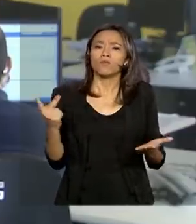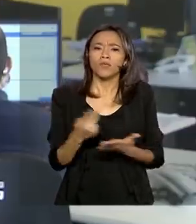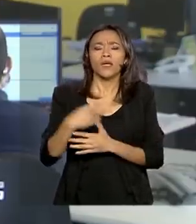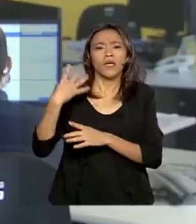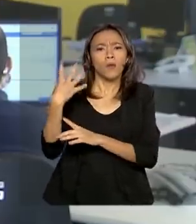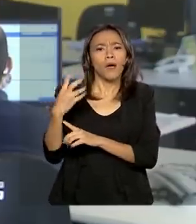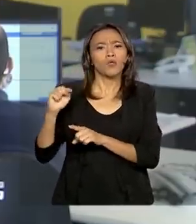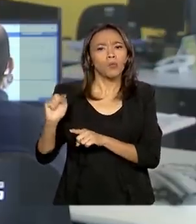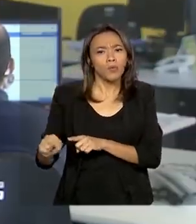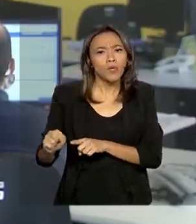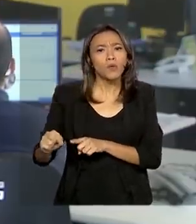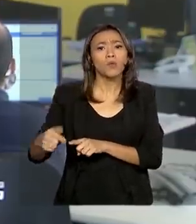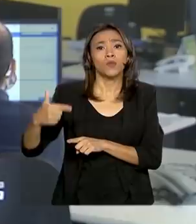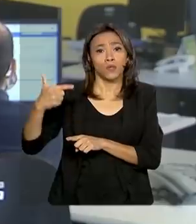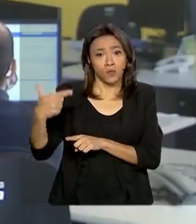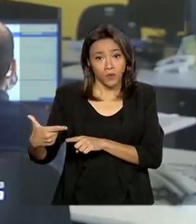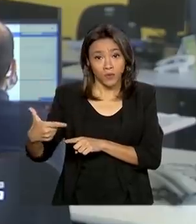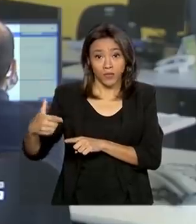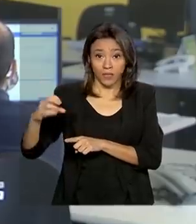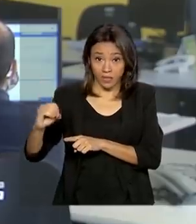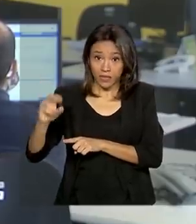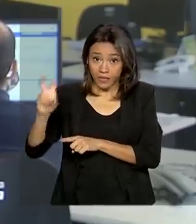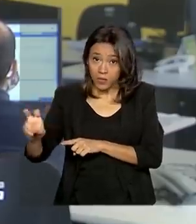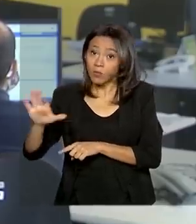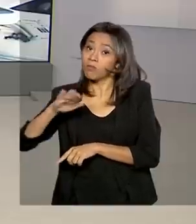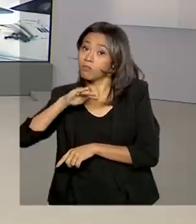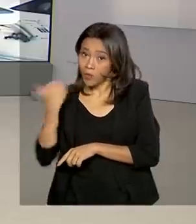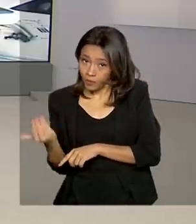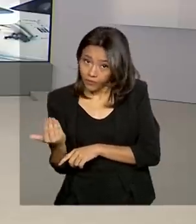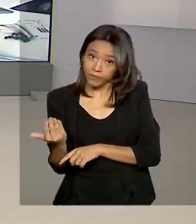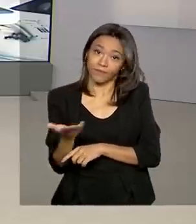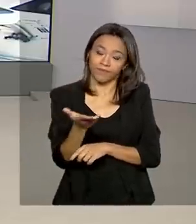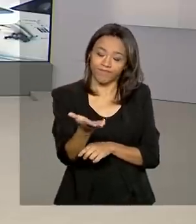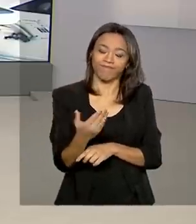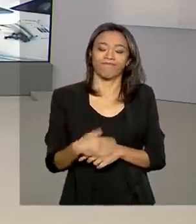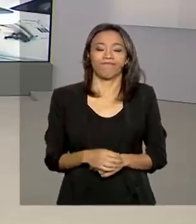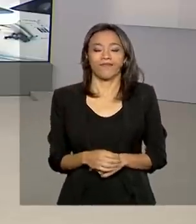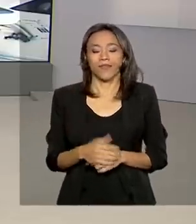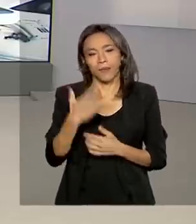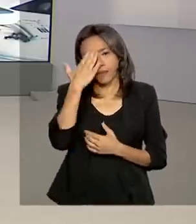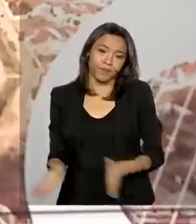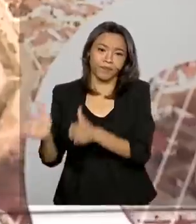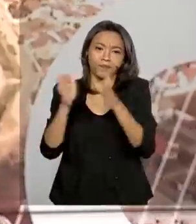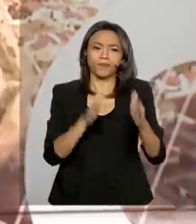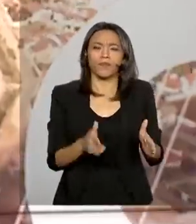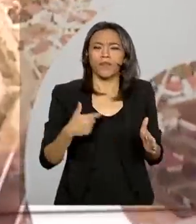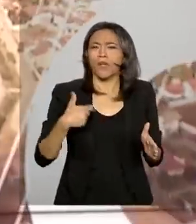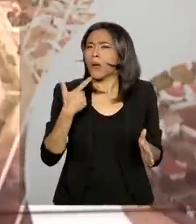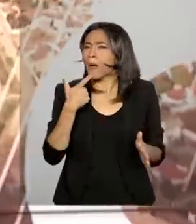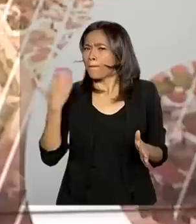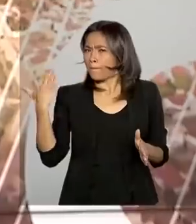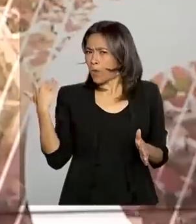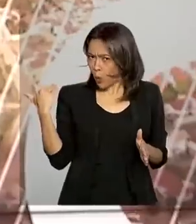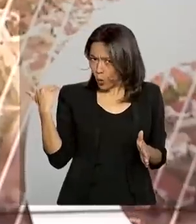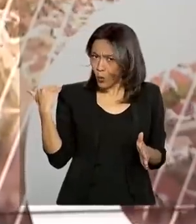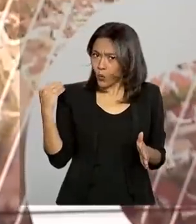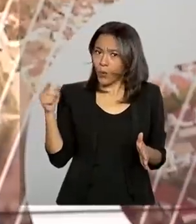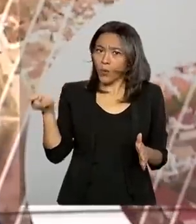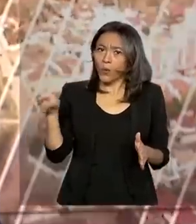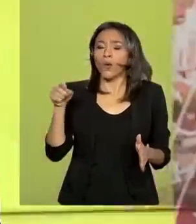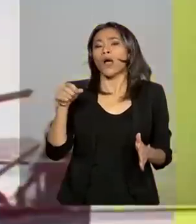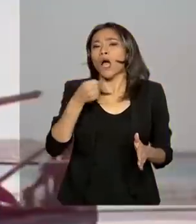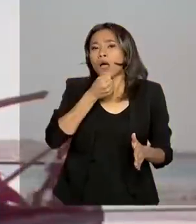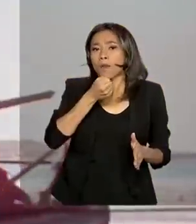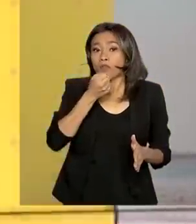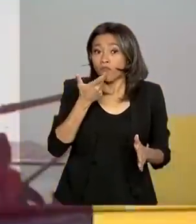.205 mortes. Voltamos com você, Renata. Obrigada, Cláudia, pelas suas informações. A repórter Cláudia Boiunga falou